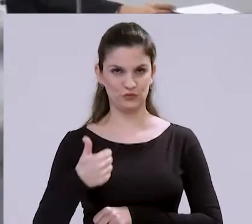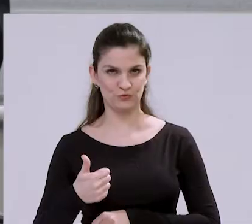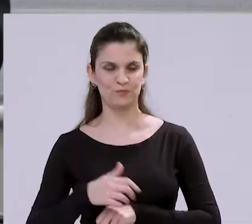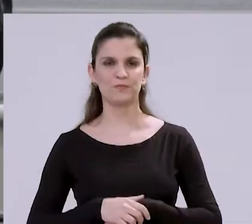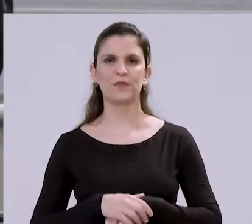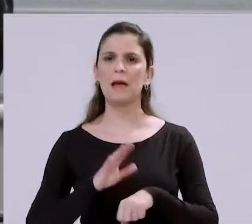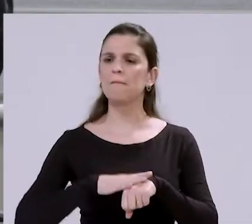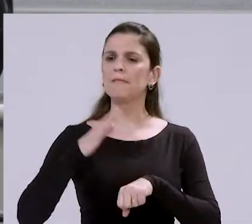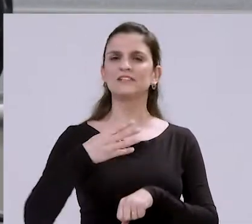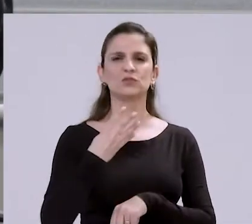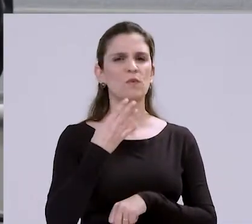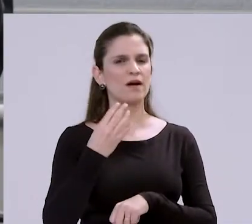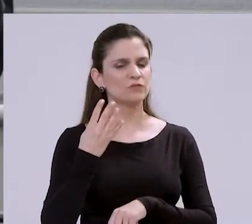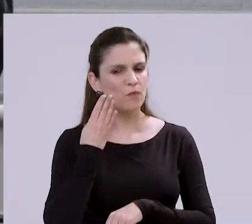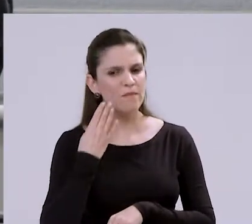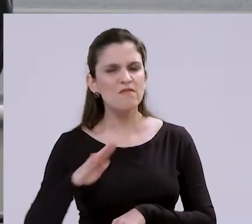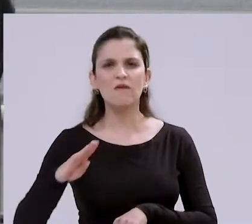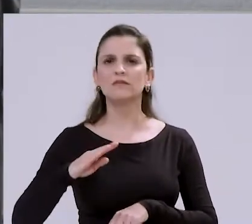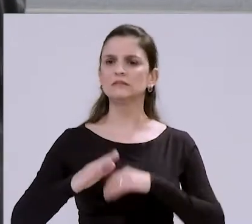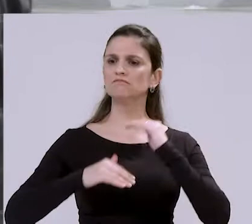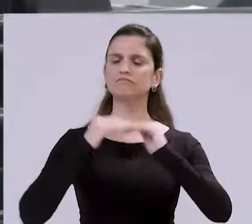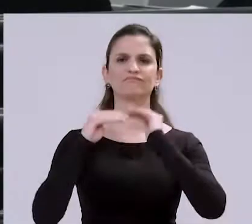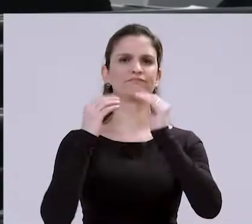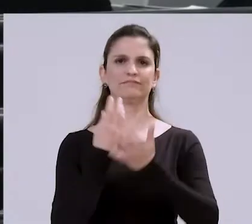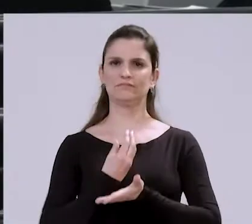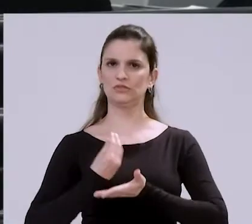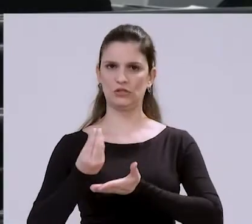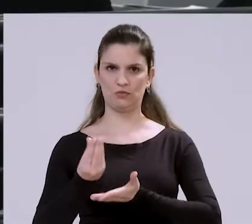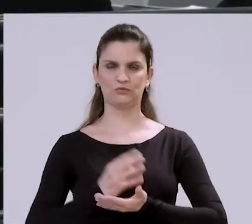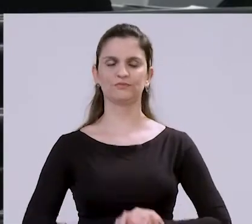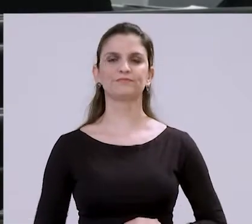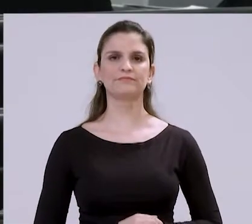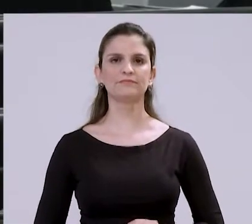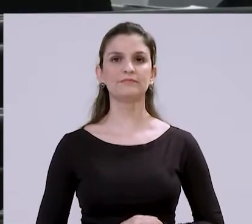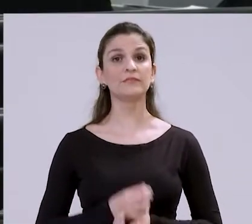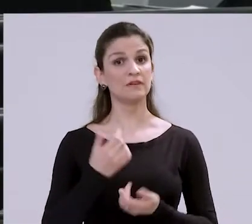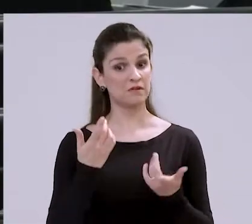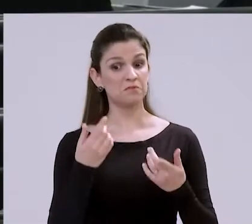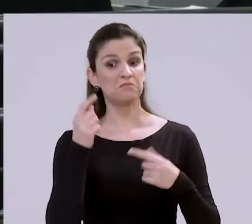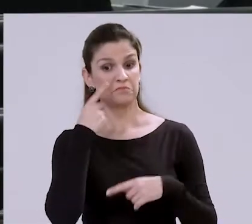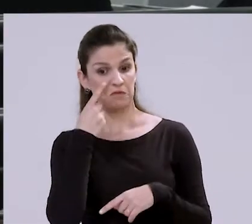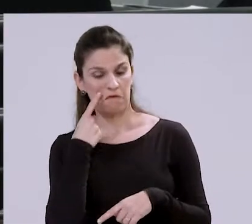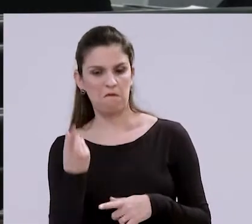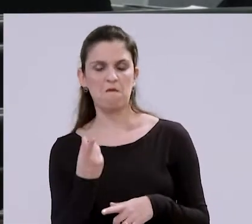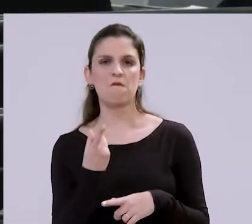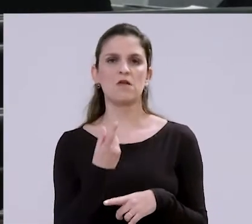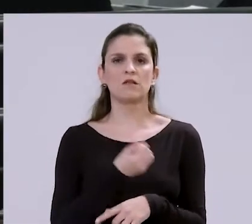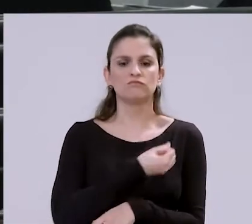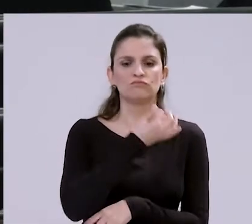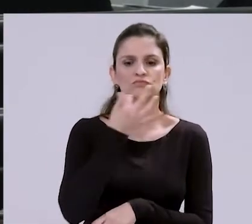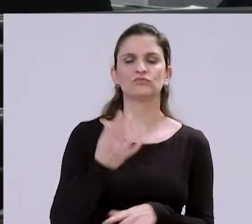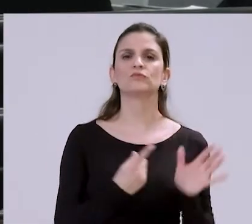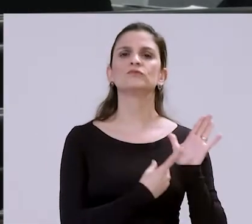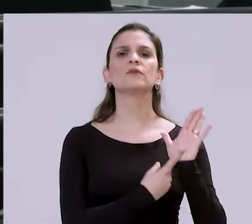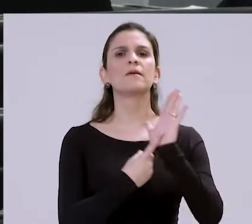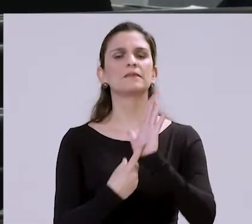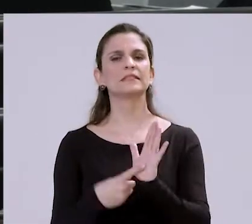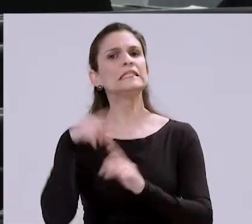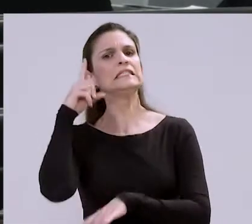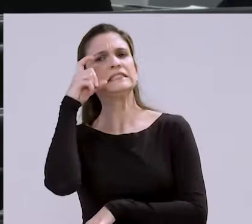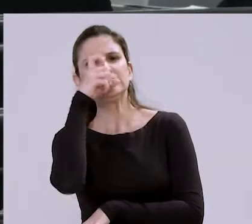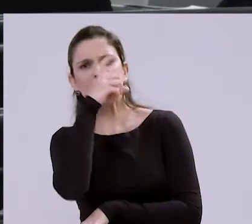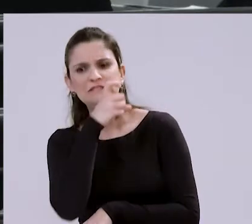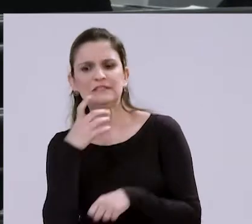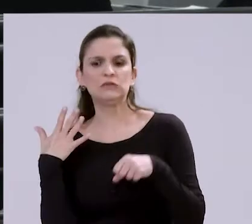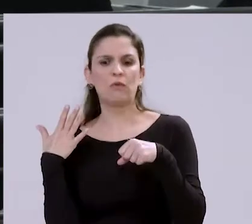R$,333 bilhões. Bom, a gente precisa primeiro ver o que os números vão apresentar, né? Até o momento a gente sabe que está